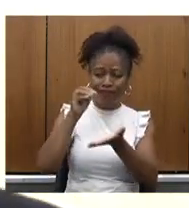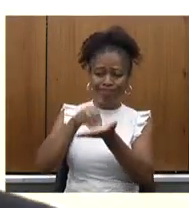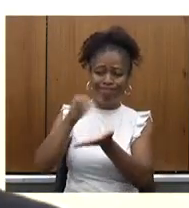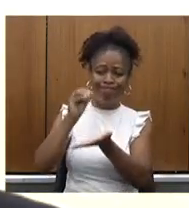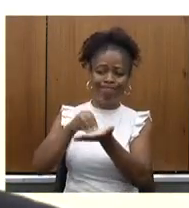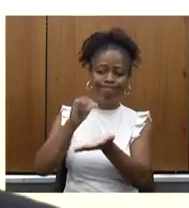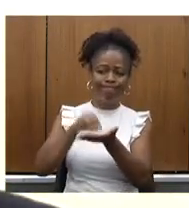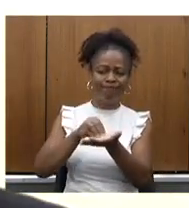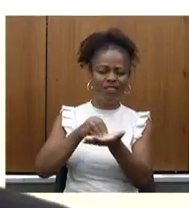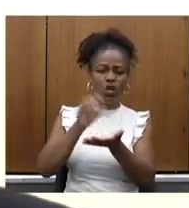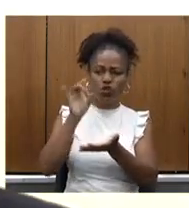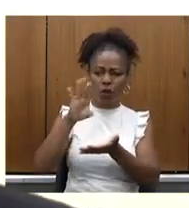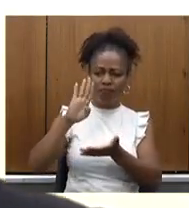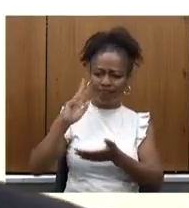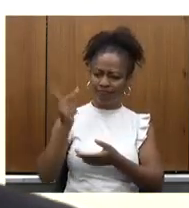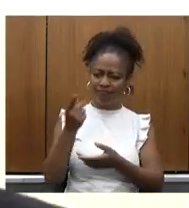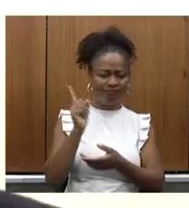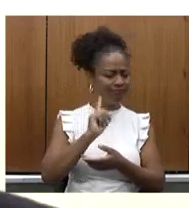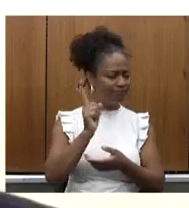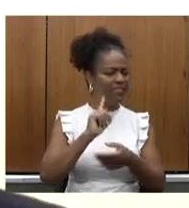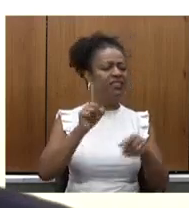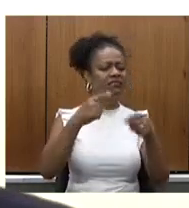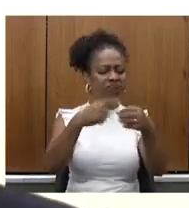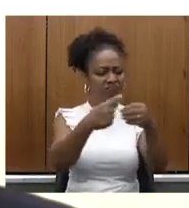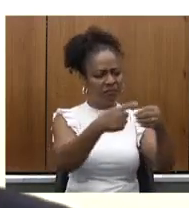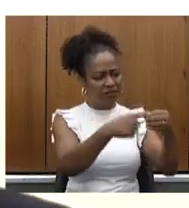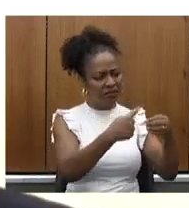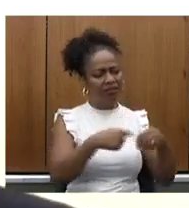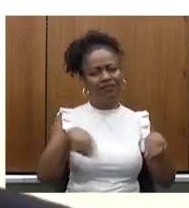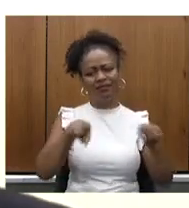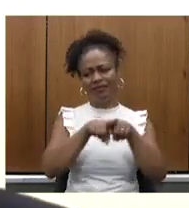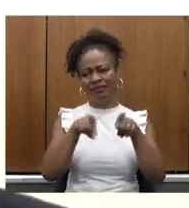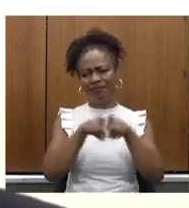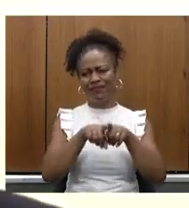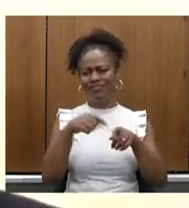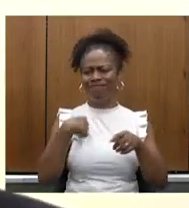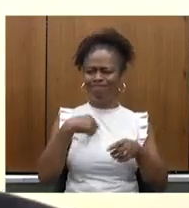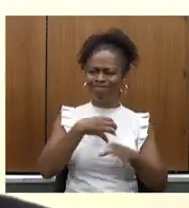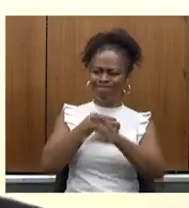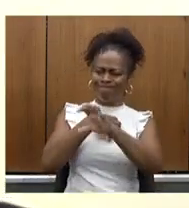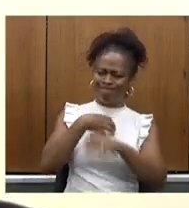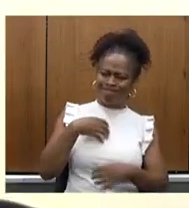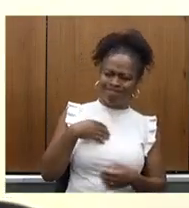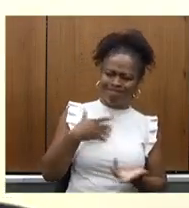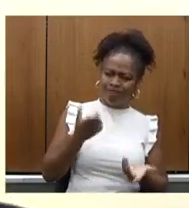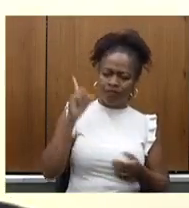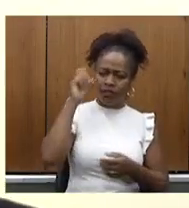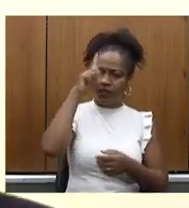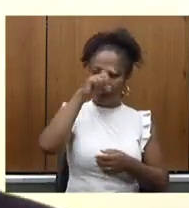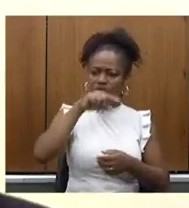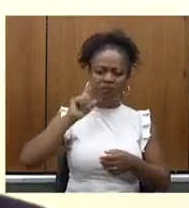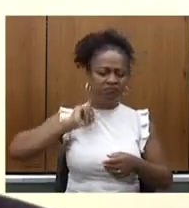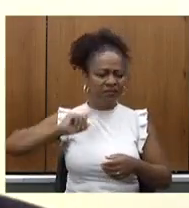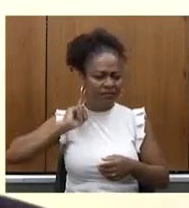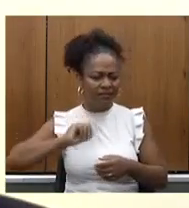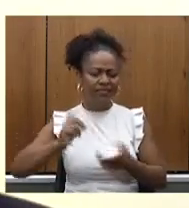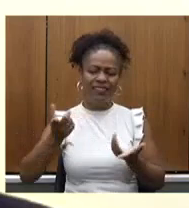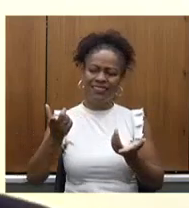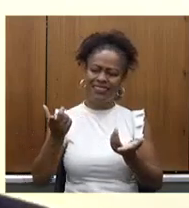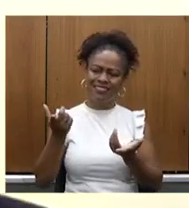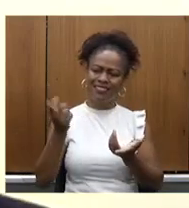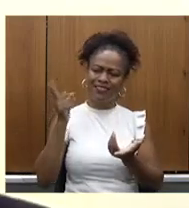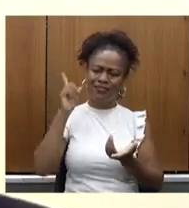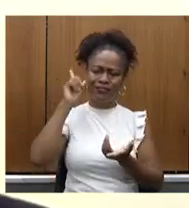em Belo Horizonte, mas também no interior do Estado. É muito doloroso ver o que passam muitas vezes mineiros e mineiras para ter acesso a